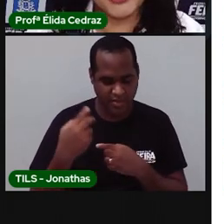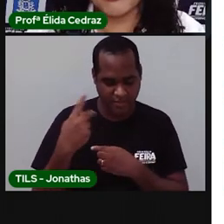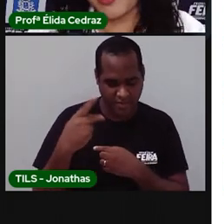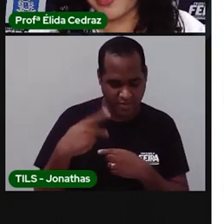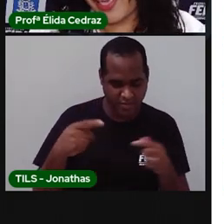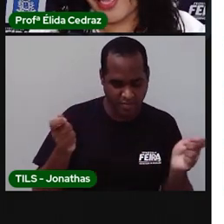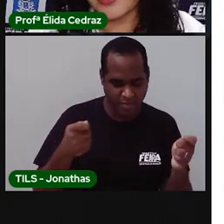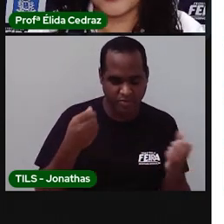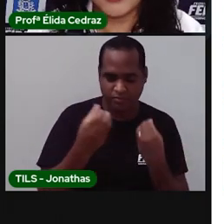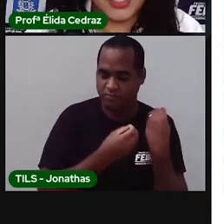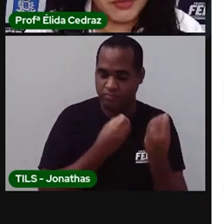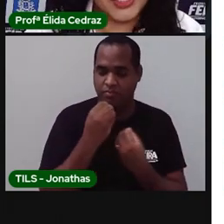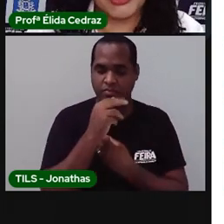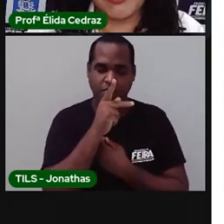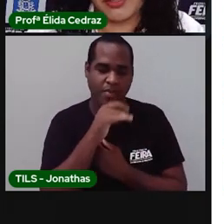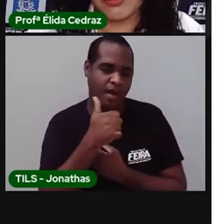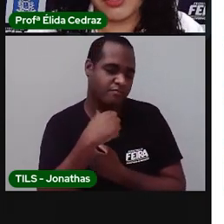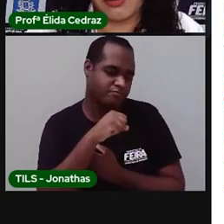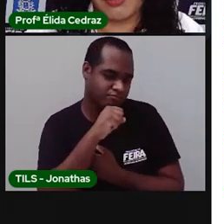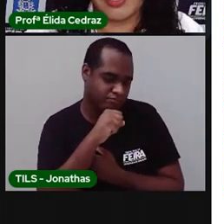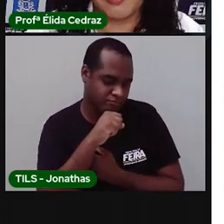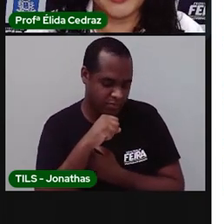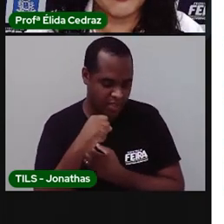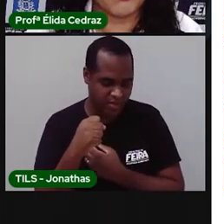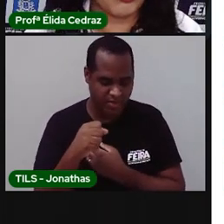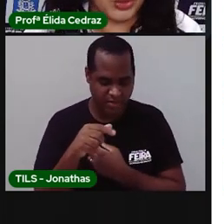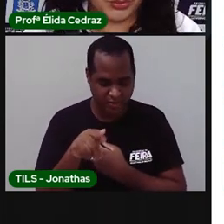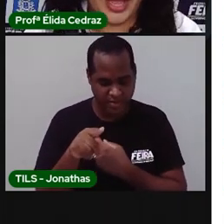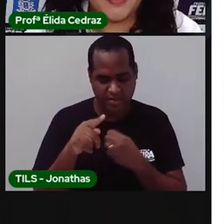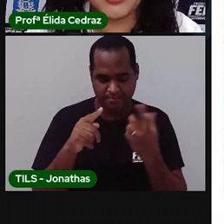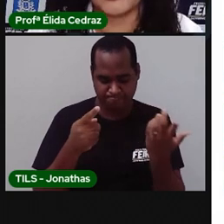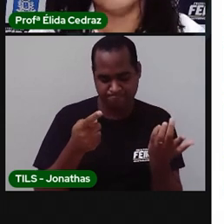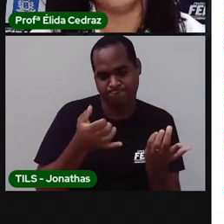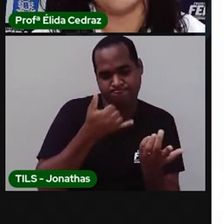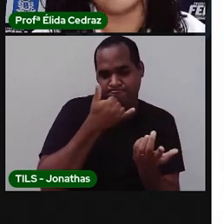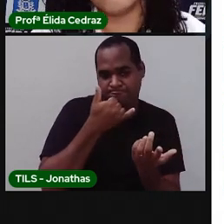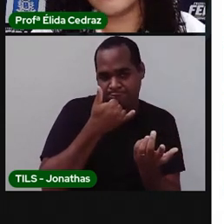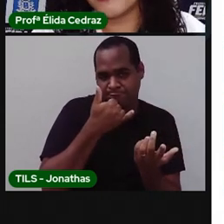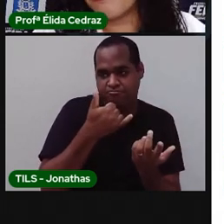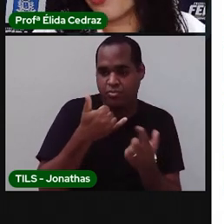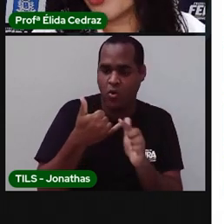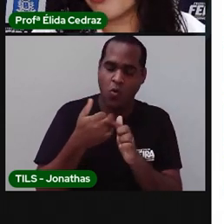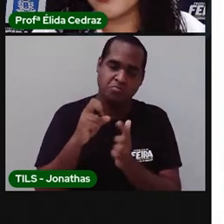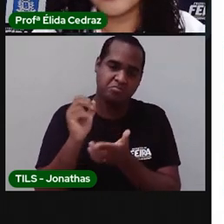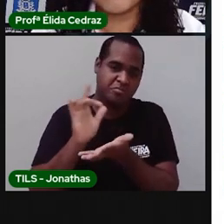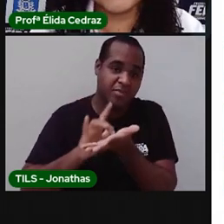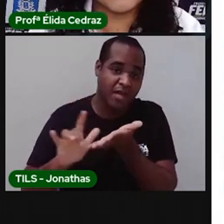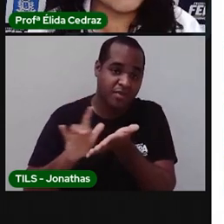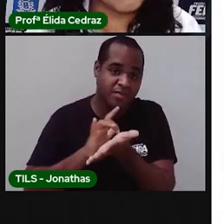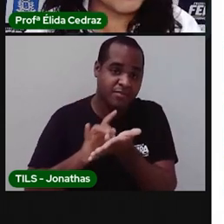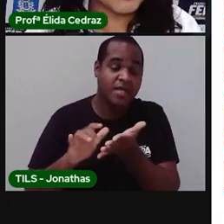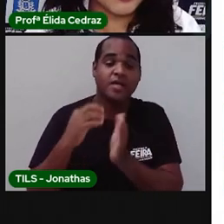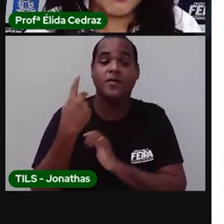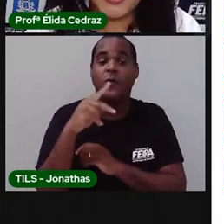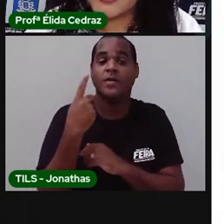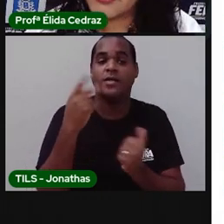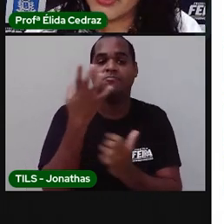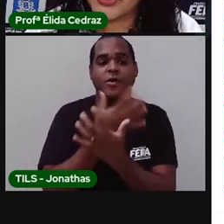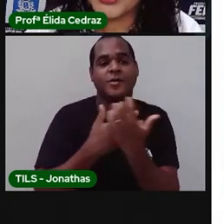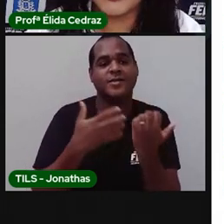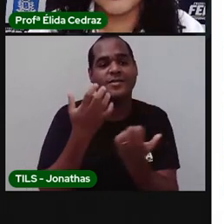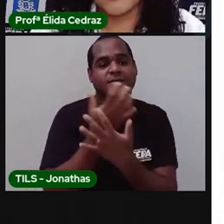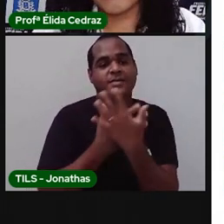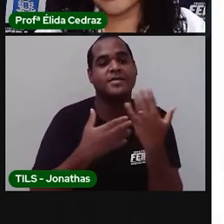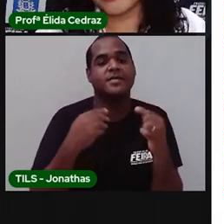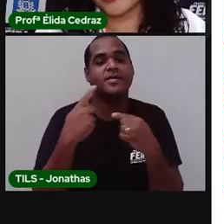papai e a mamãe estiver em casa e você estiver com o celular na mão. Ou o seu tablet. Aí você pode ouvir as músicas que você mais